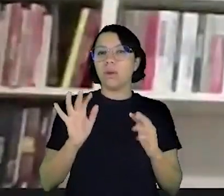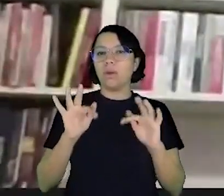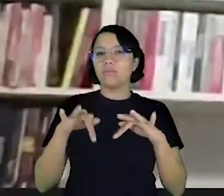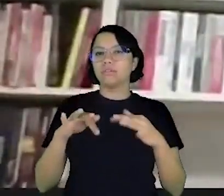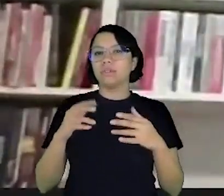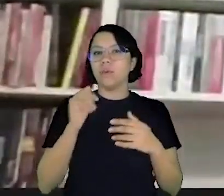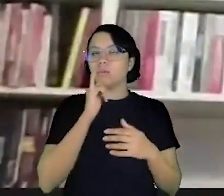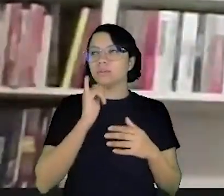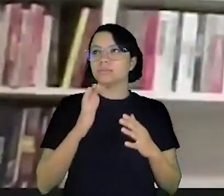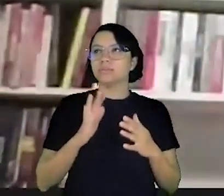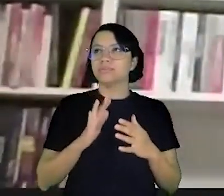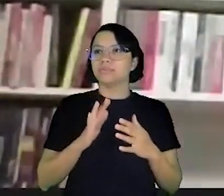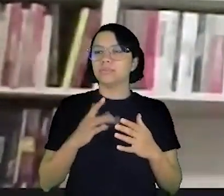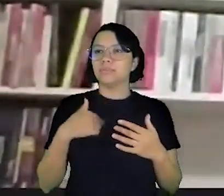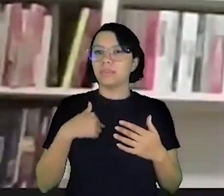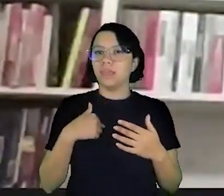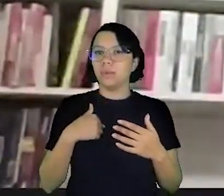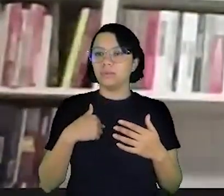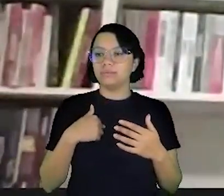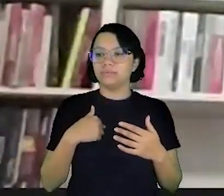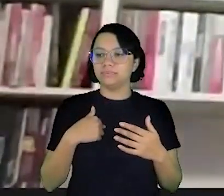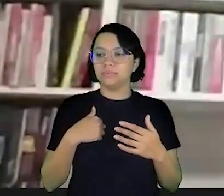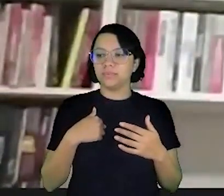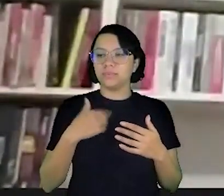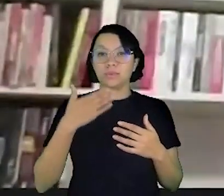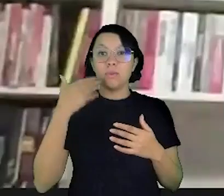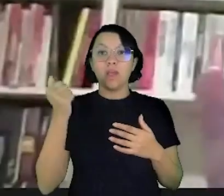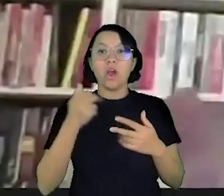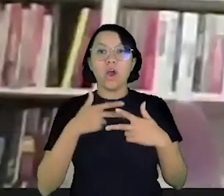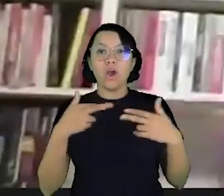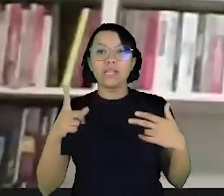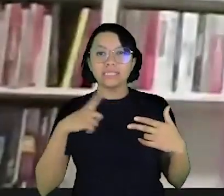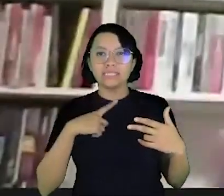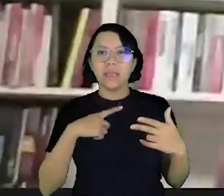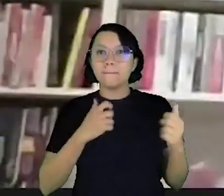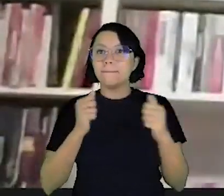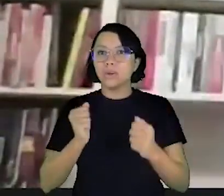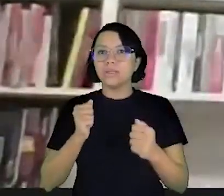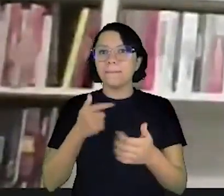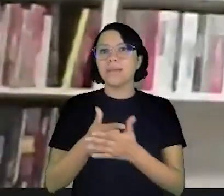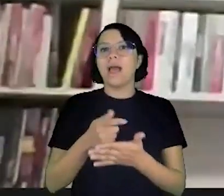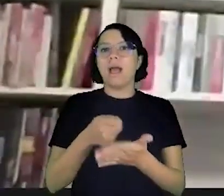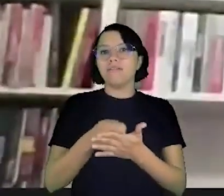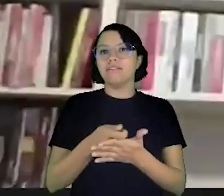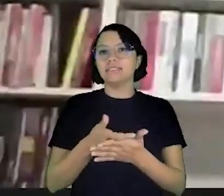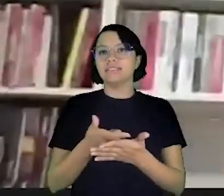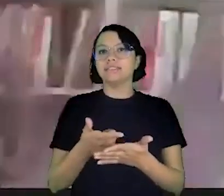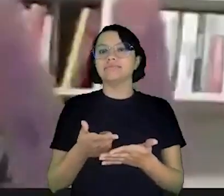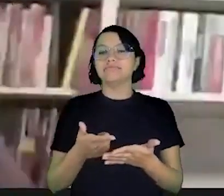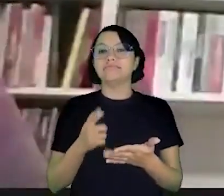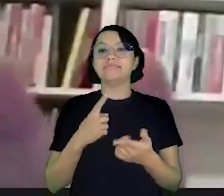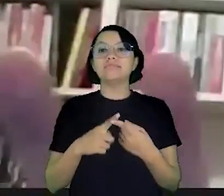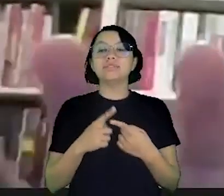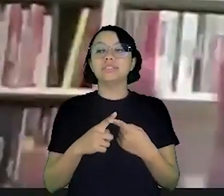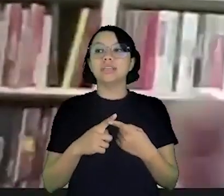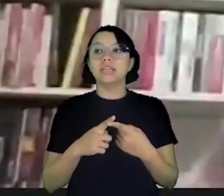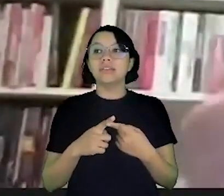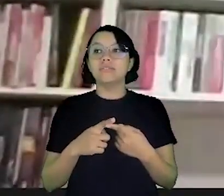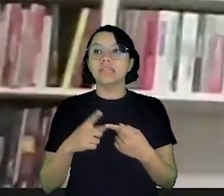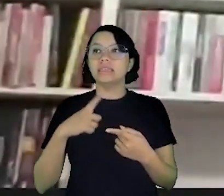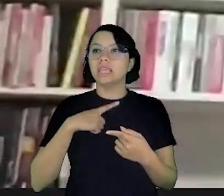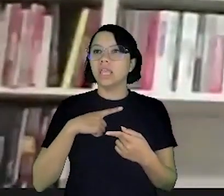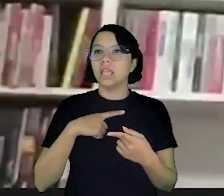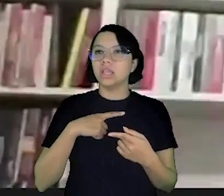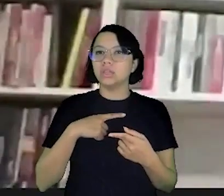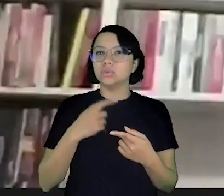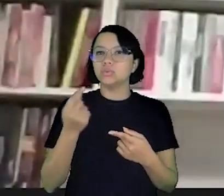só para ficar um exemplo e uma das melhores coisas que se tem é poder pagar à vista porque